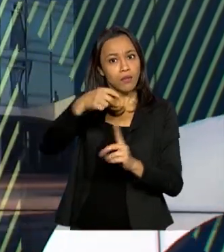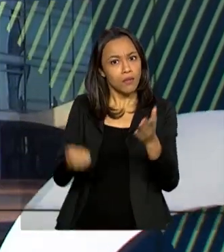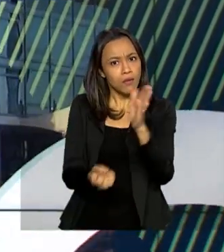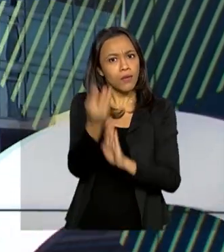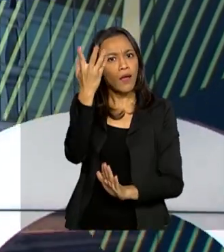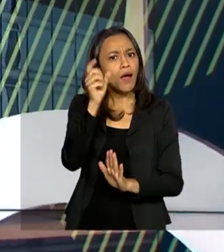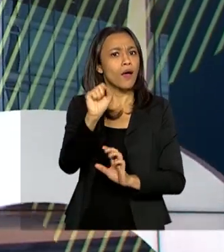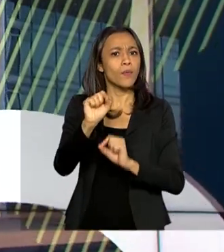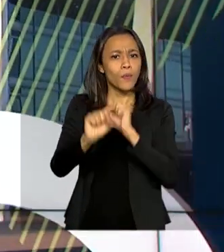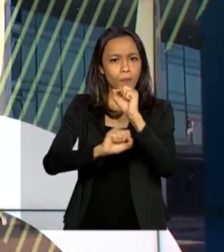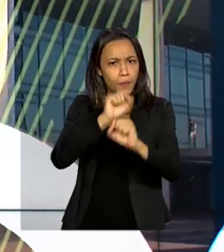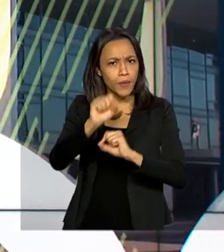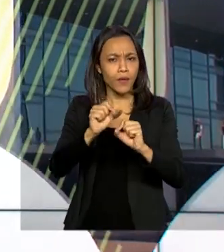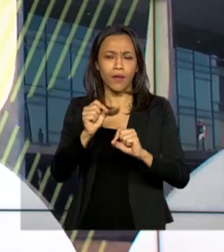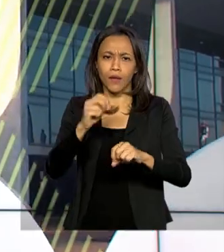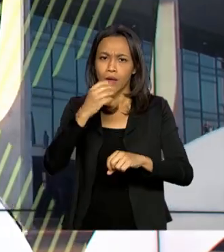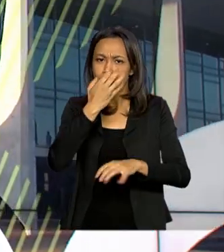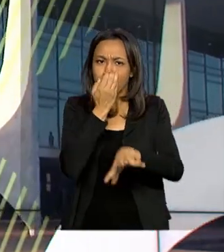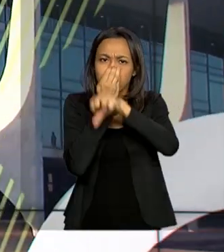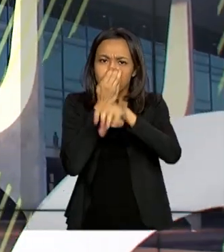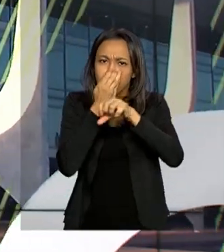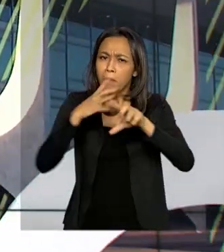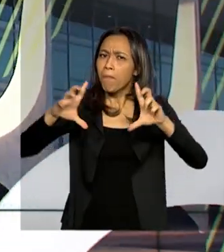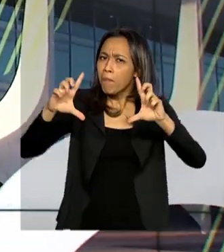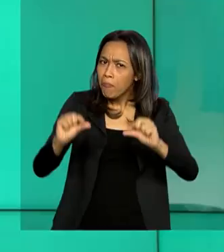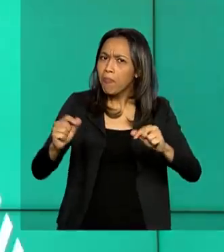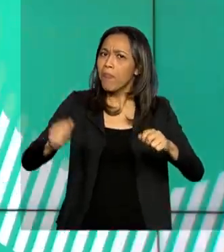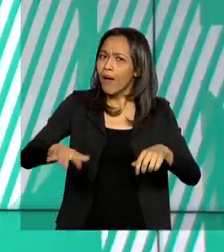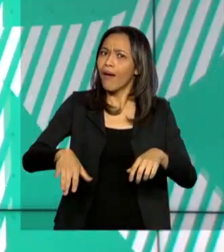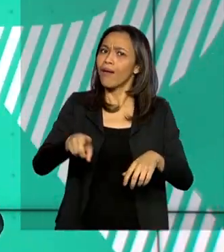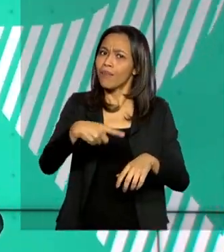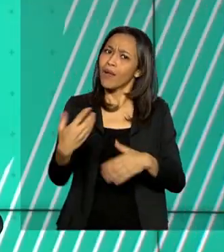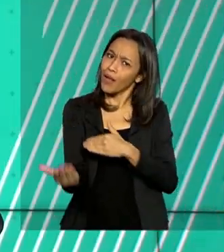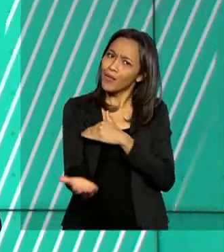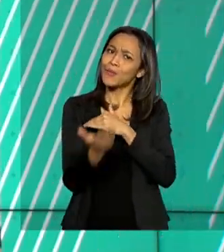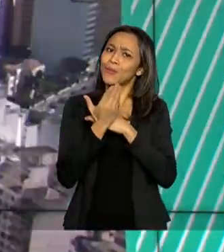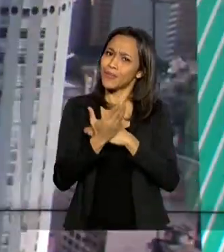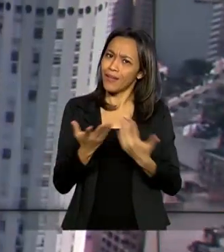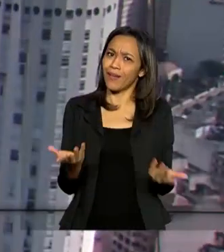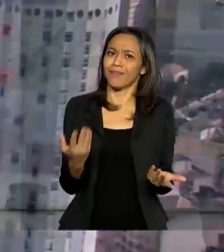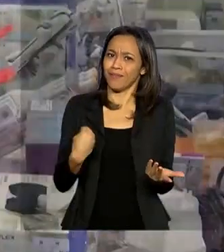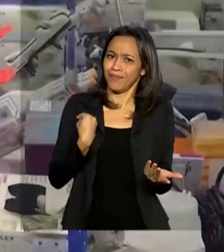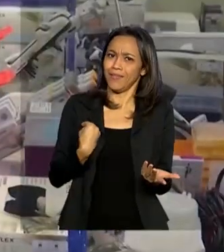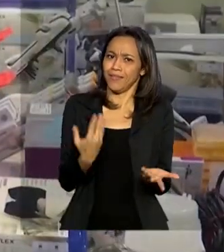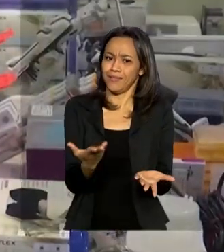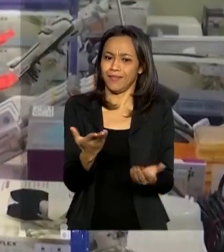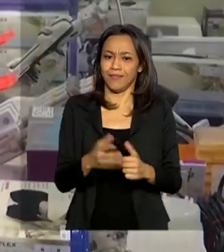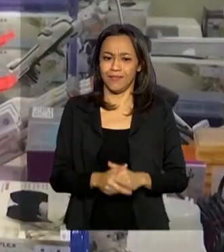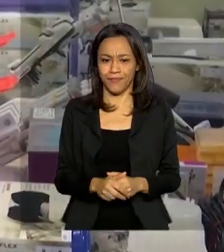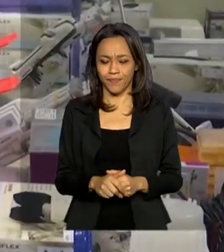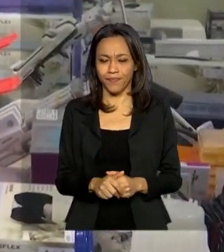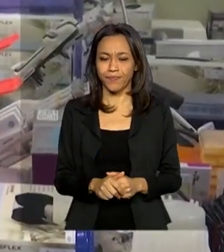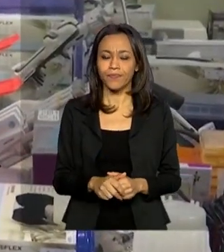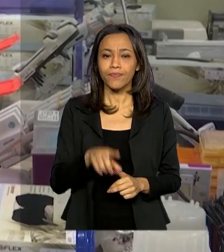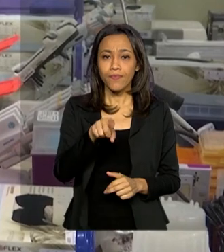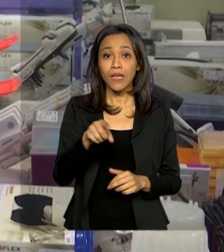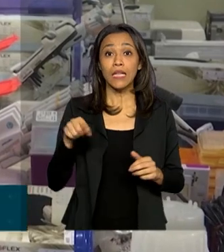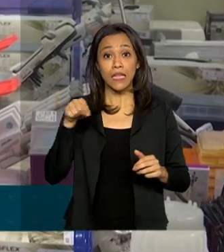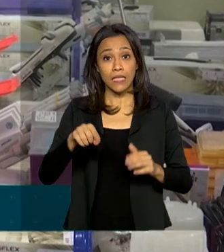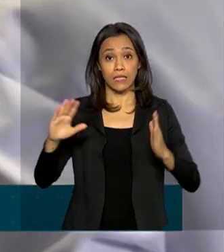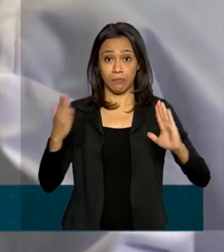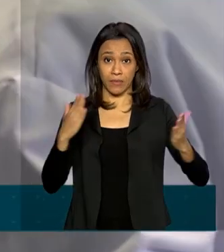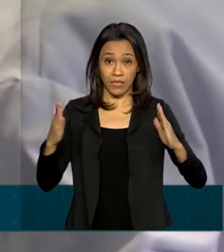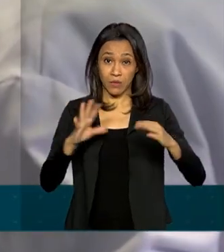ajudar na pandemia da Covid-19. É a criatividade a serviço da vida. Em tempos de